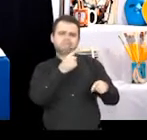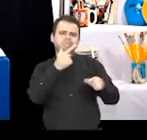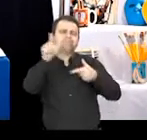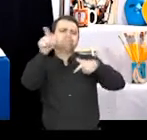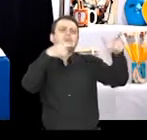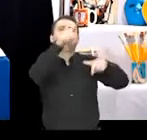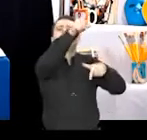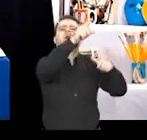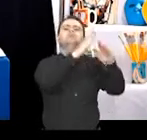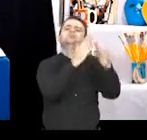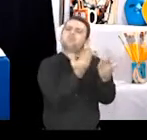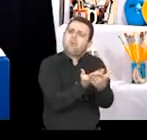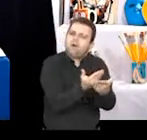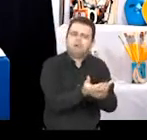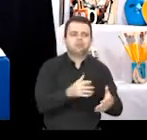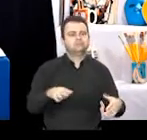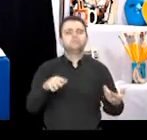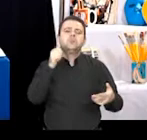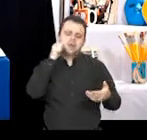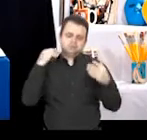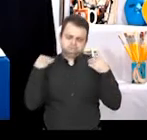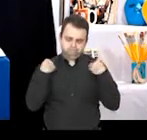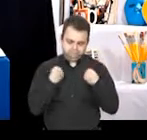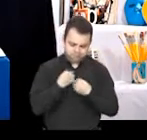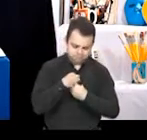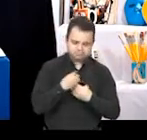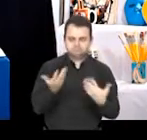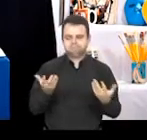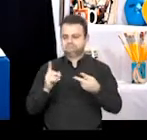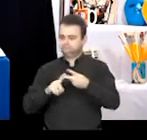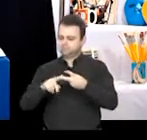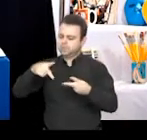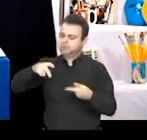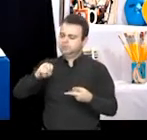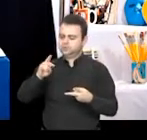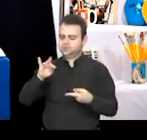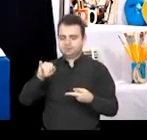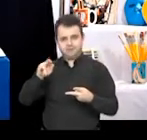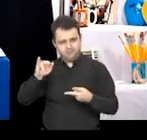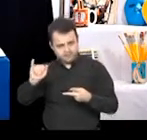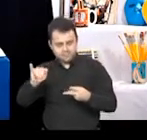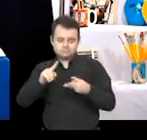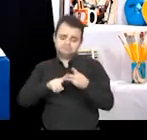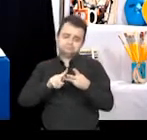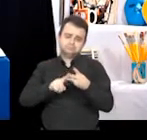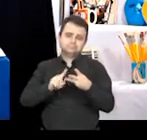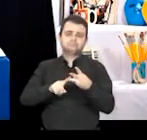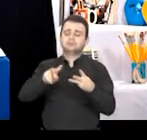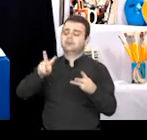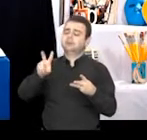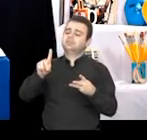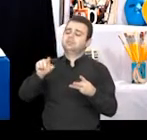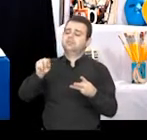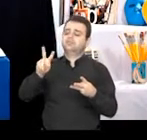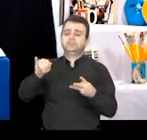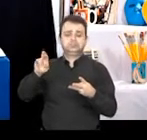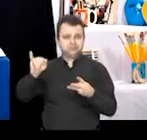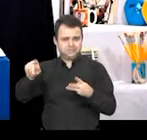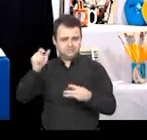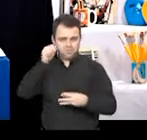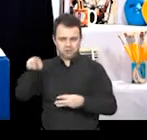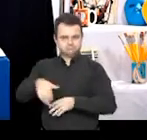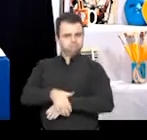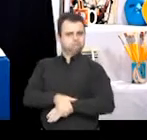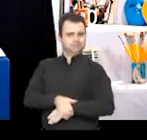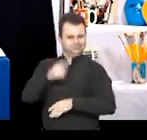de artistas como Tarsila do Amaral, Cândido Protinari, o próprio Leonardo da Vinci e a Monalisa. Sempre uma